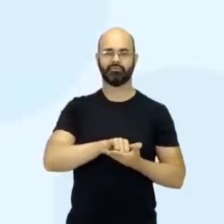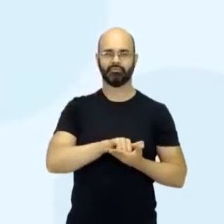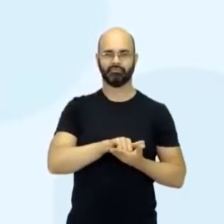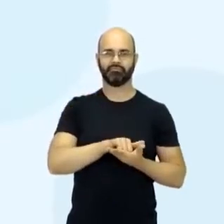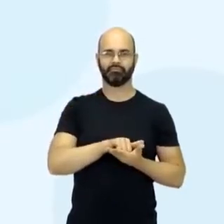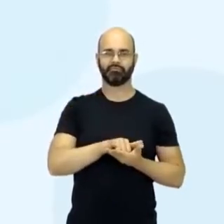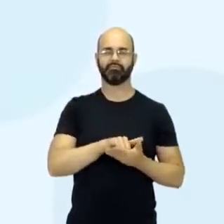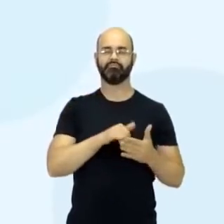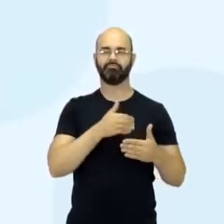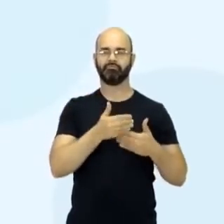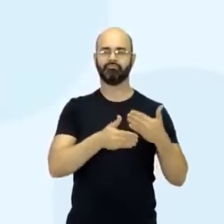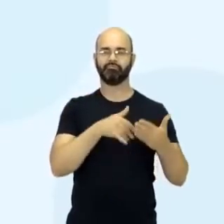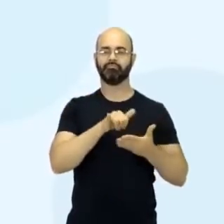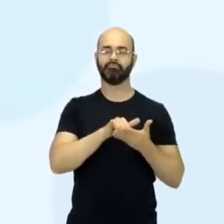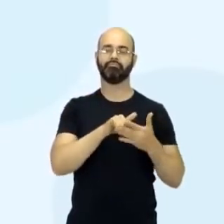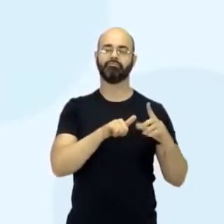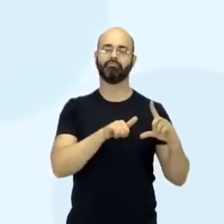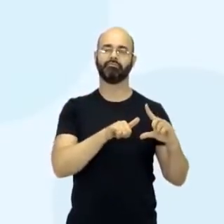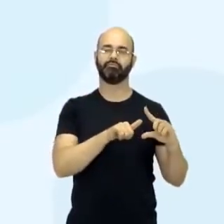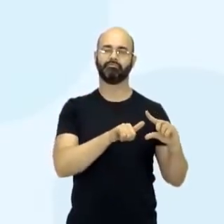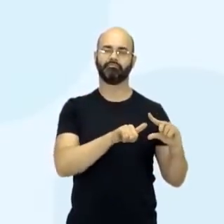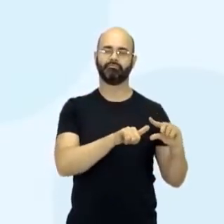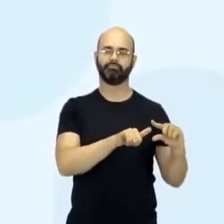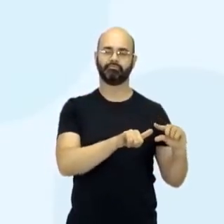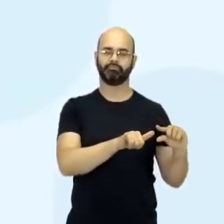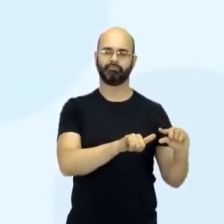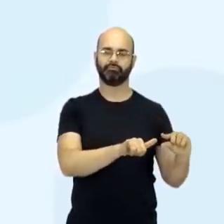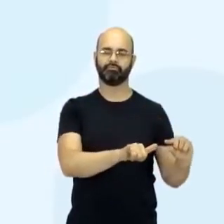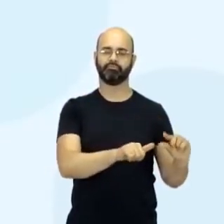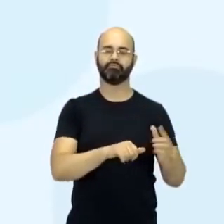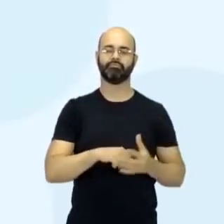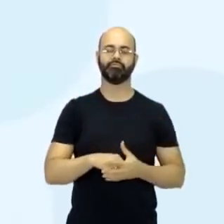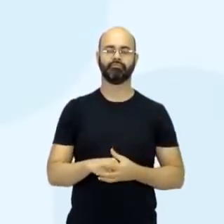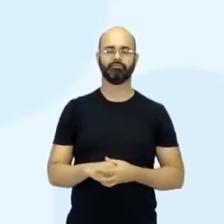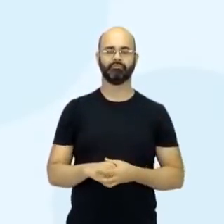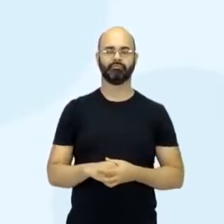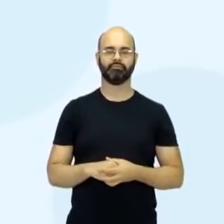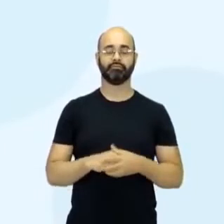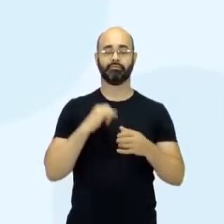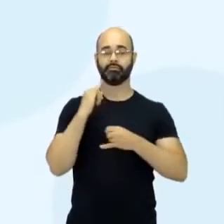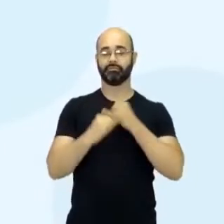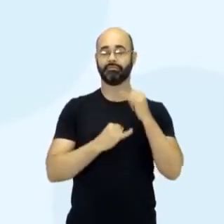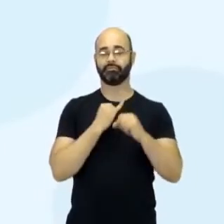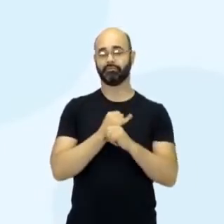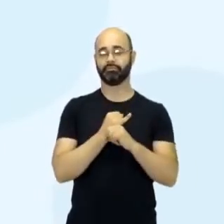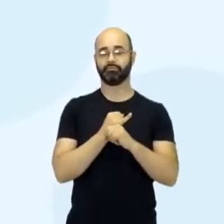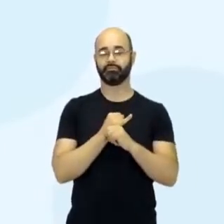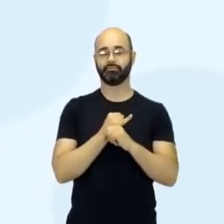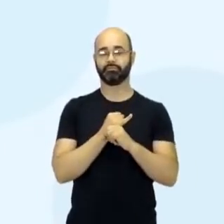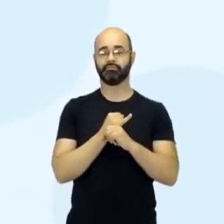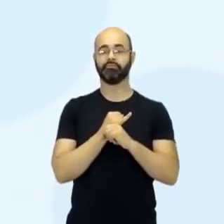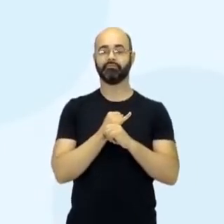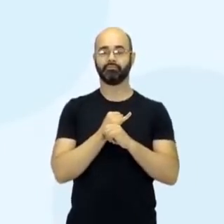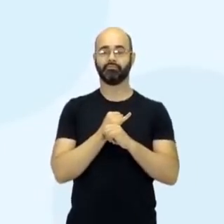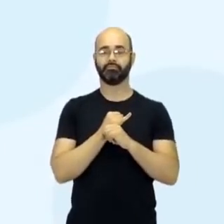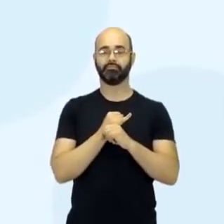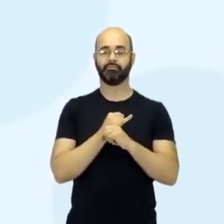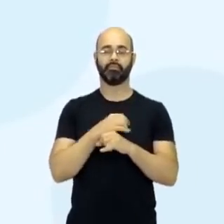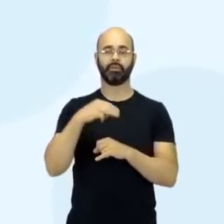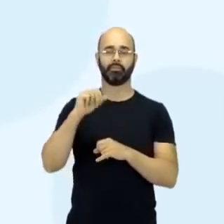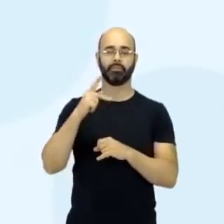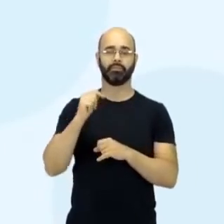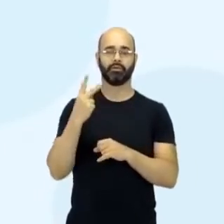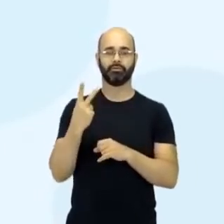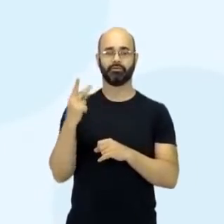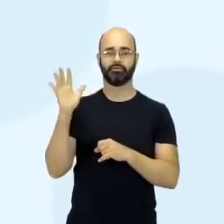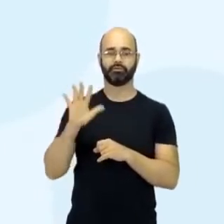cada vez mais, menos pessoas estão utilizando. Aí nós temos a internet, né, nós temos aí dois mapas da